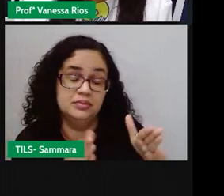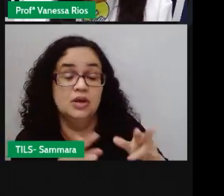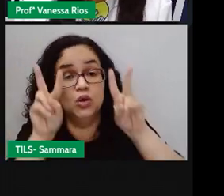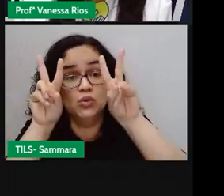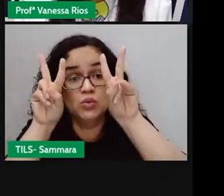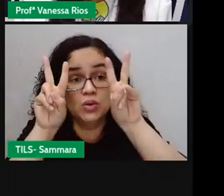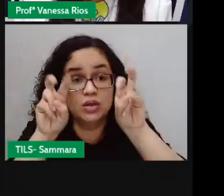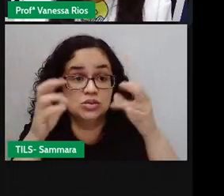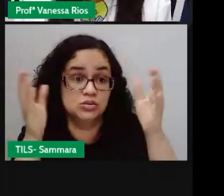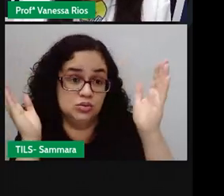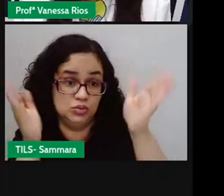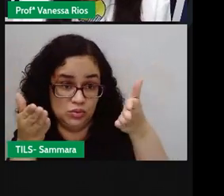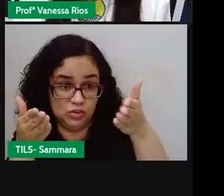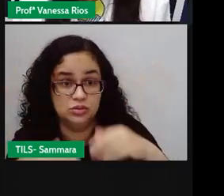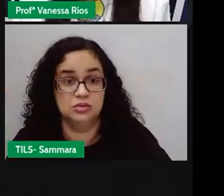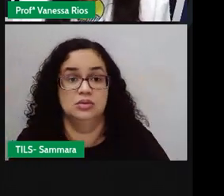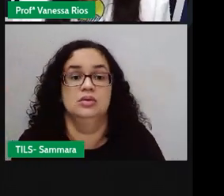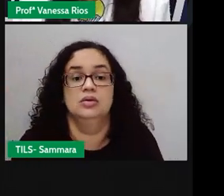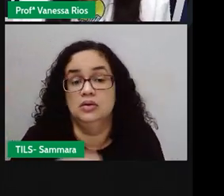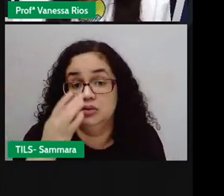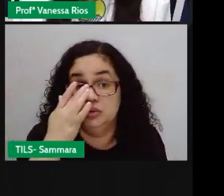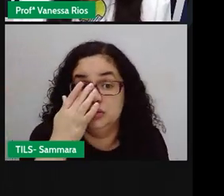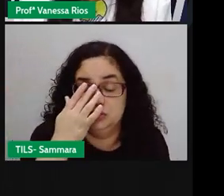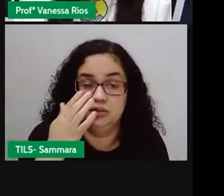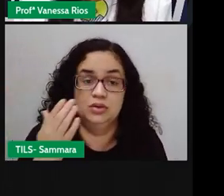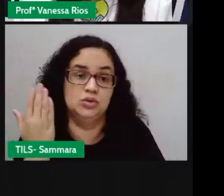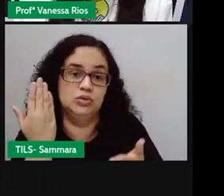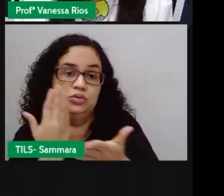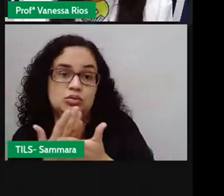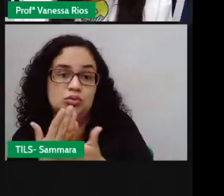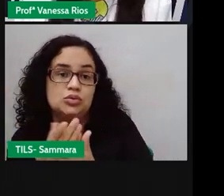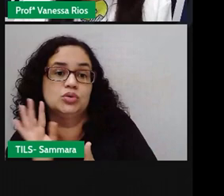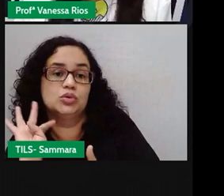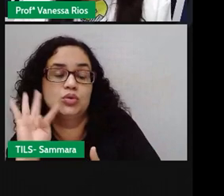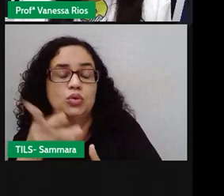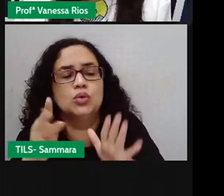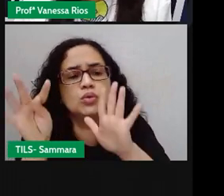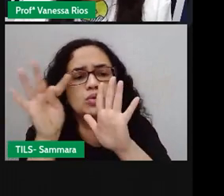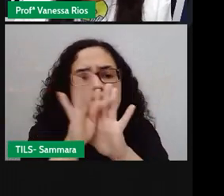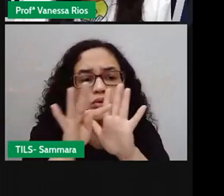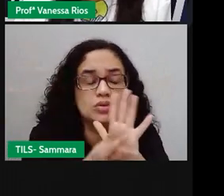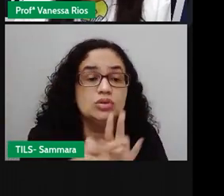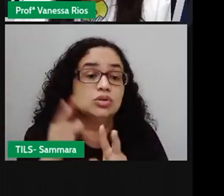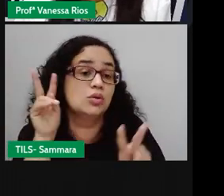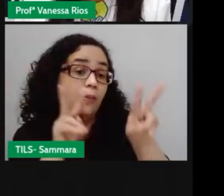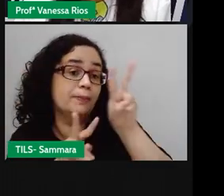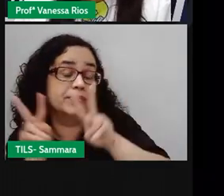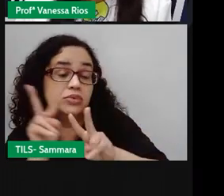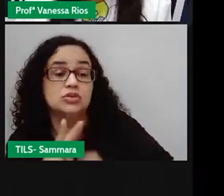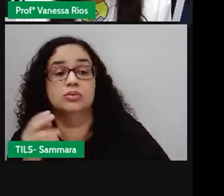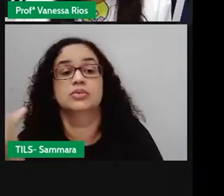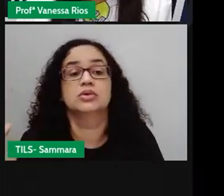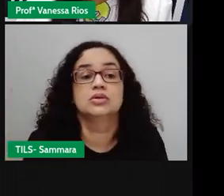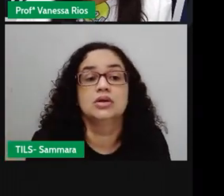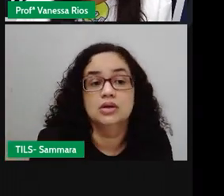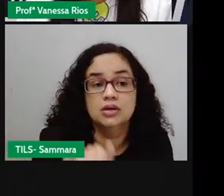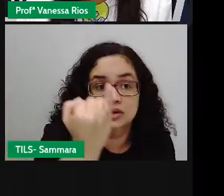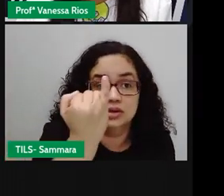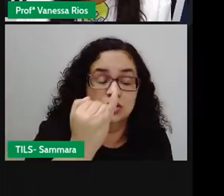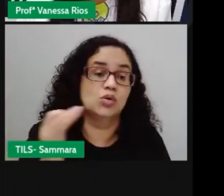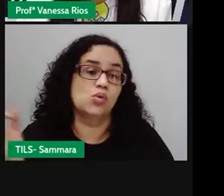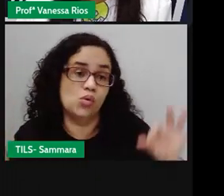assunto de hoje, não é? Estudamos aí todo o texto e observamos a importância de existir